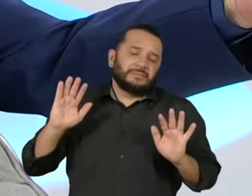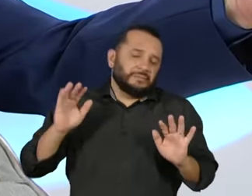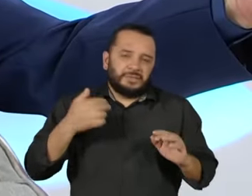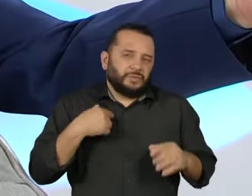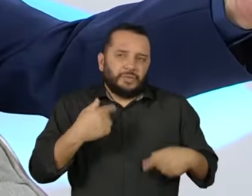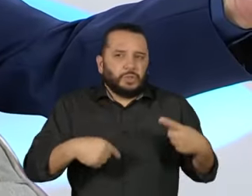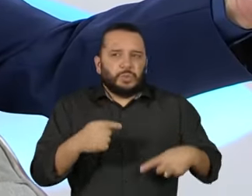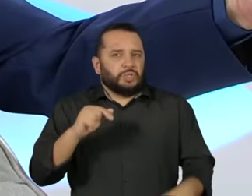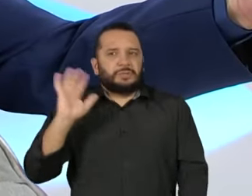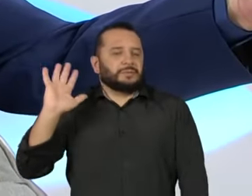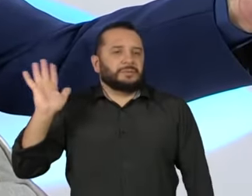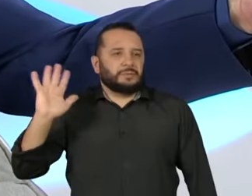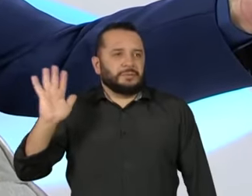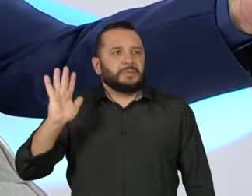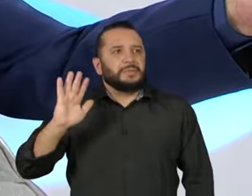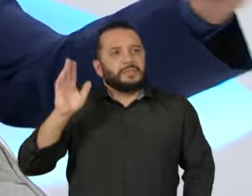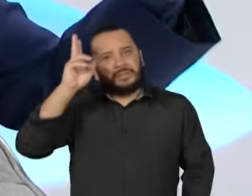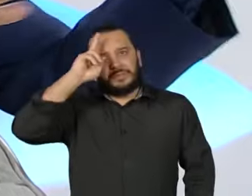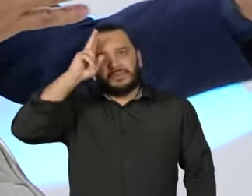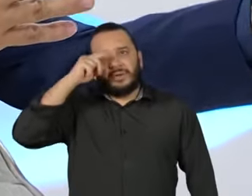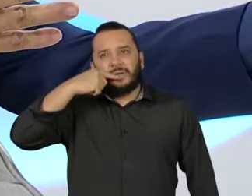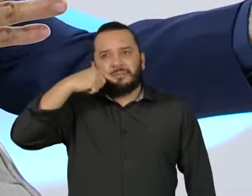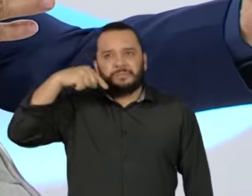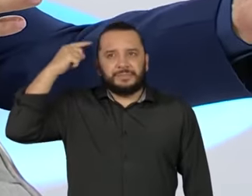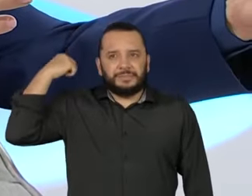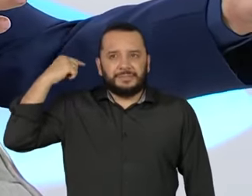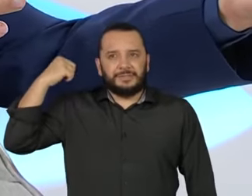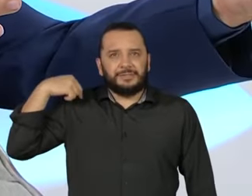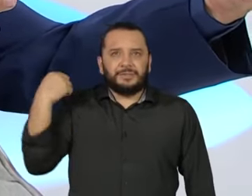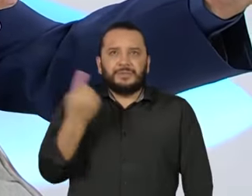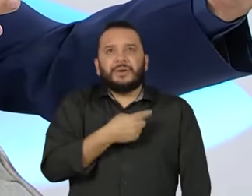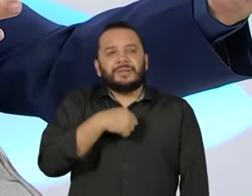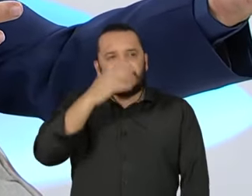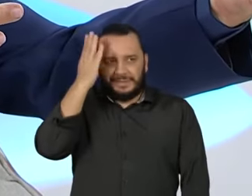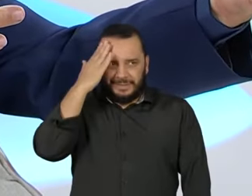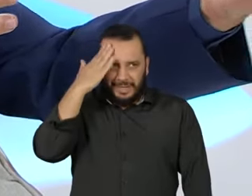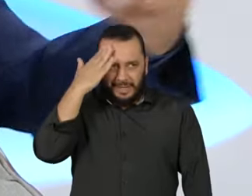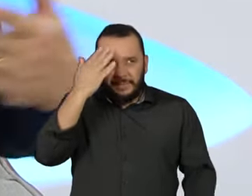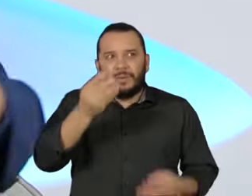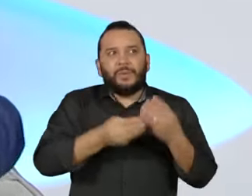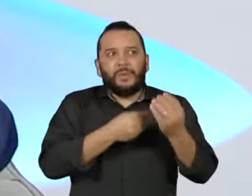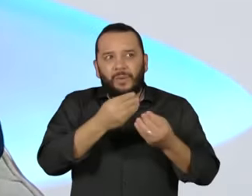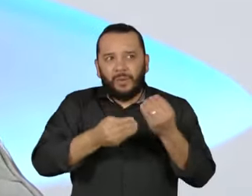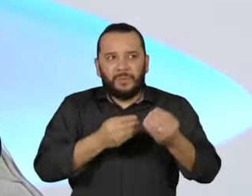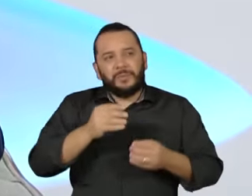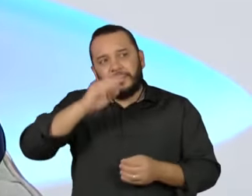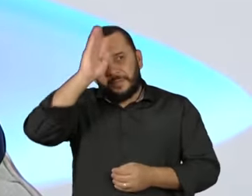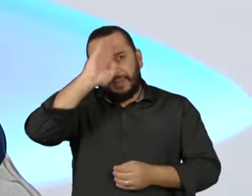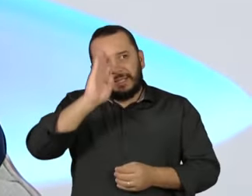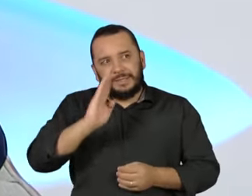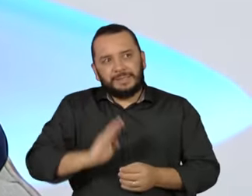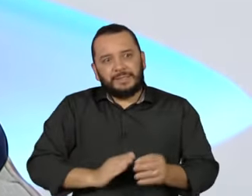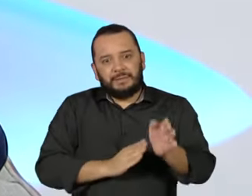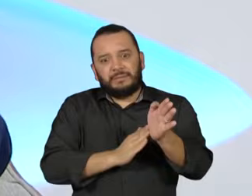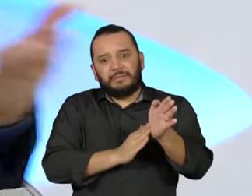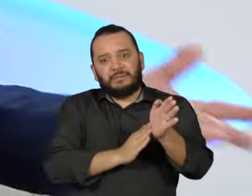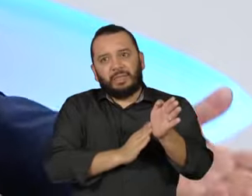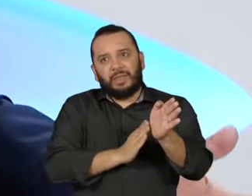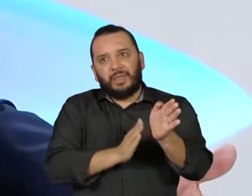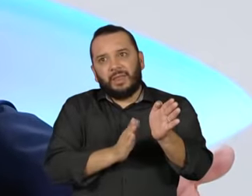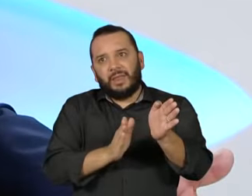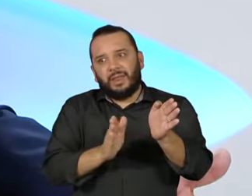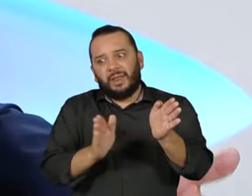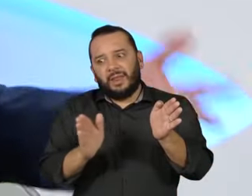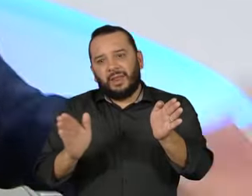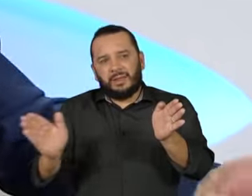eu acho que, e a gente sabe por onde foram produzidos. Assim, ah, esse país não